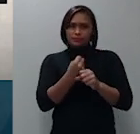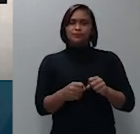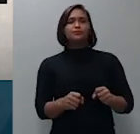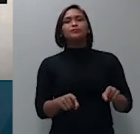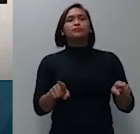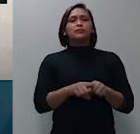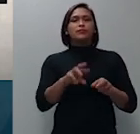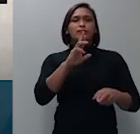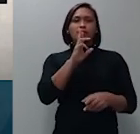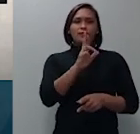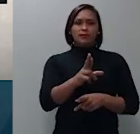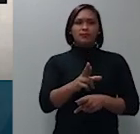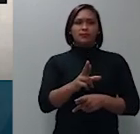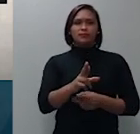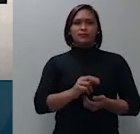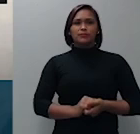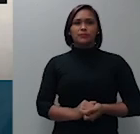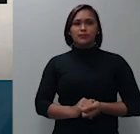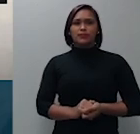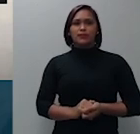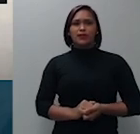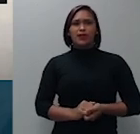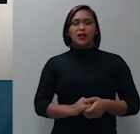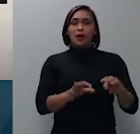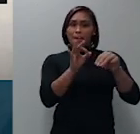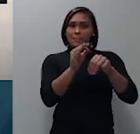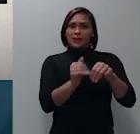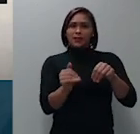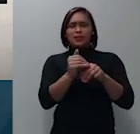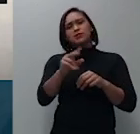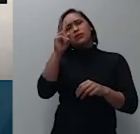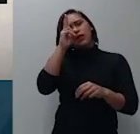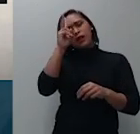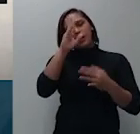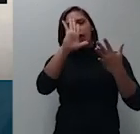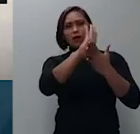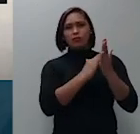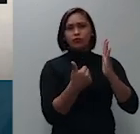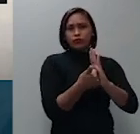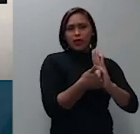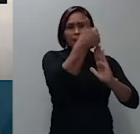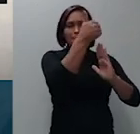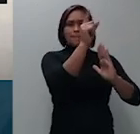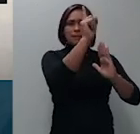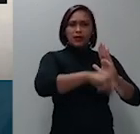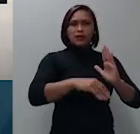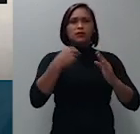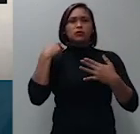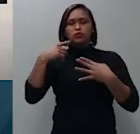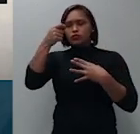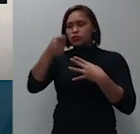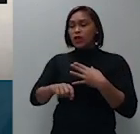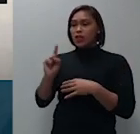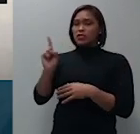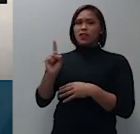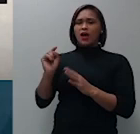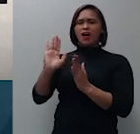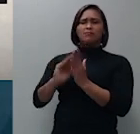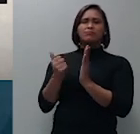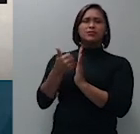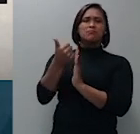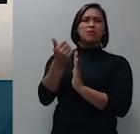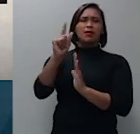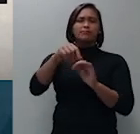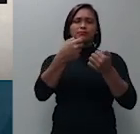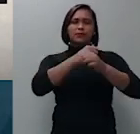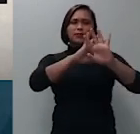isso me lembra aquela questão dos embargos de declaração quando o juiz diz não esses embargos não é para esclarecer nada